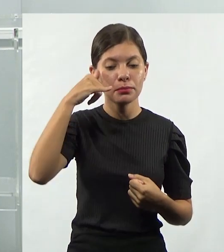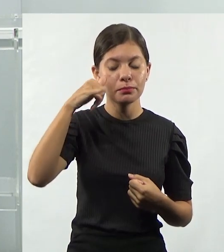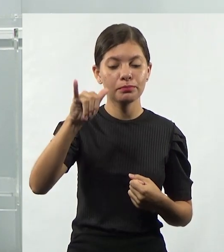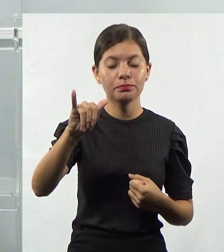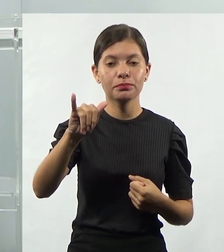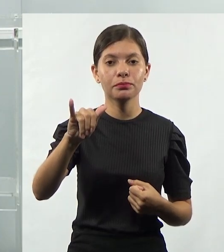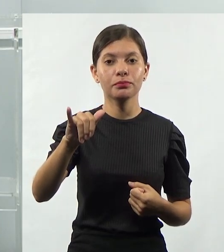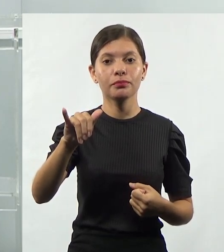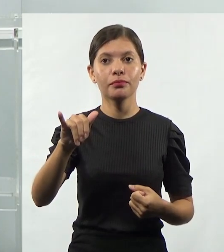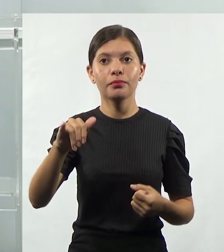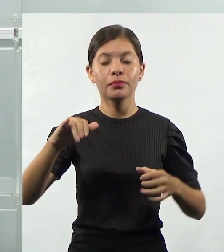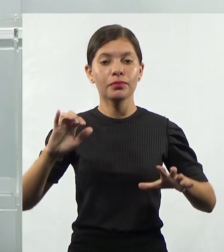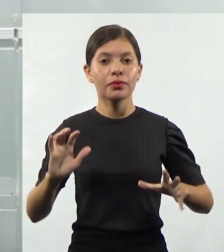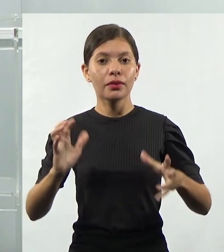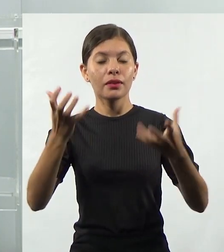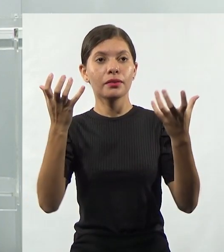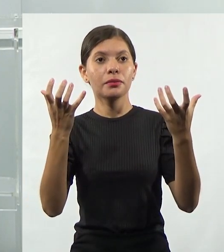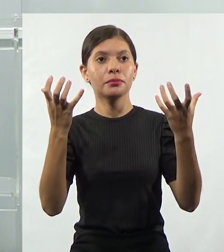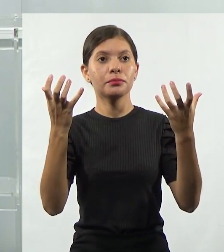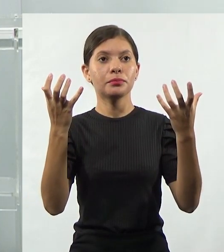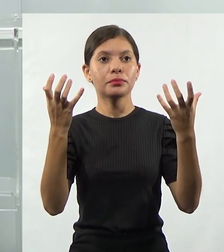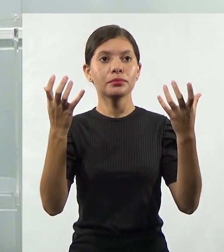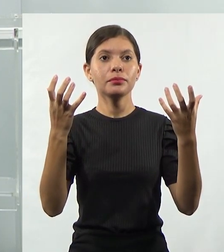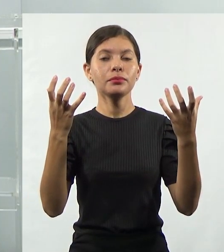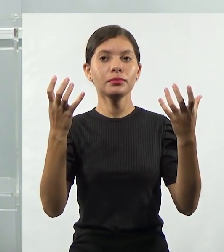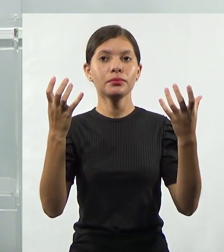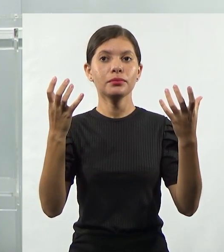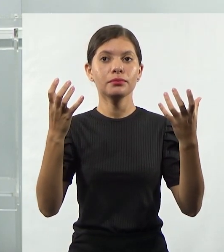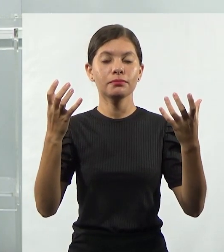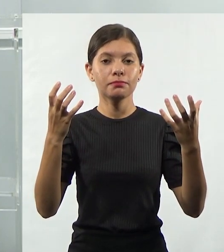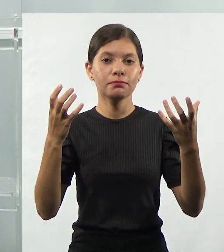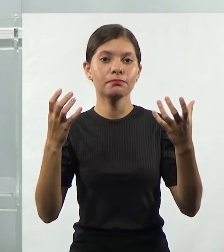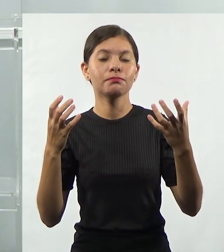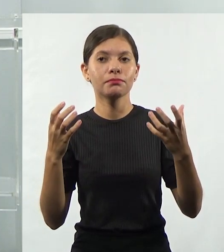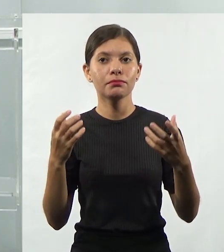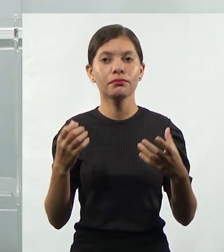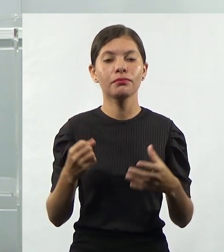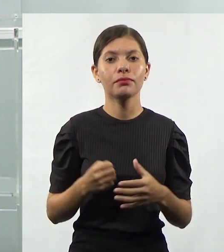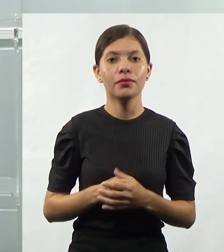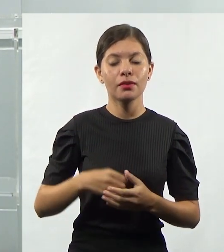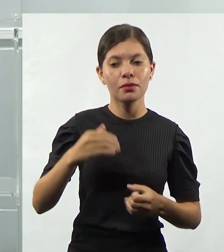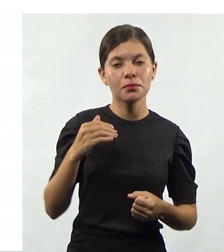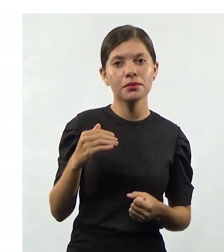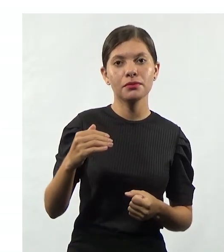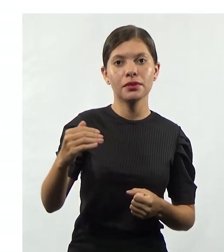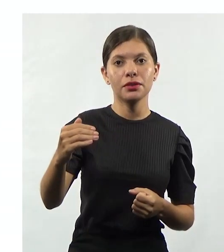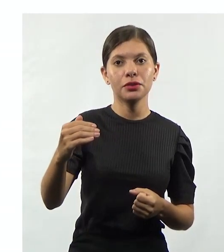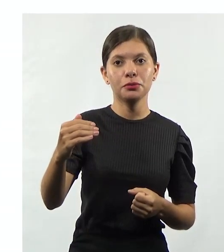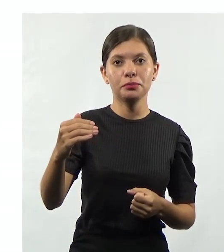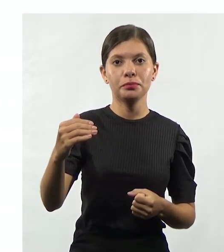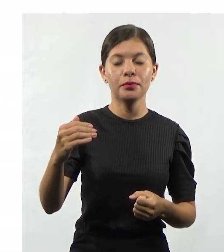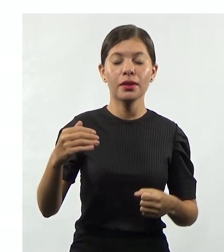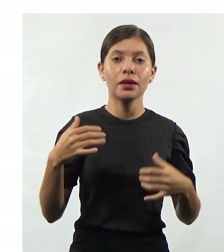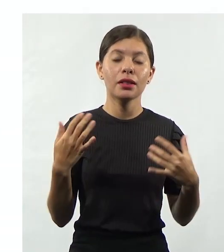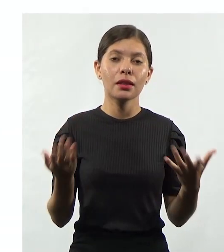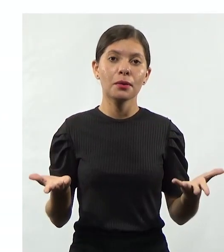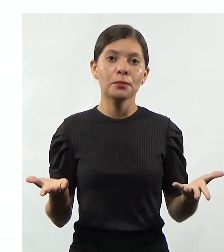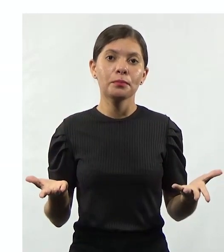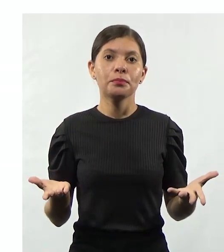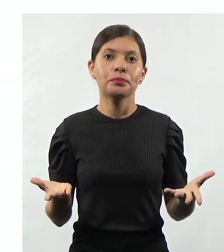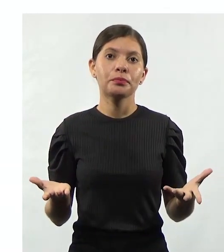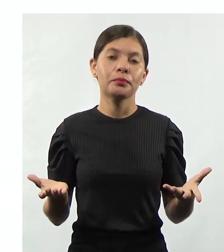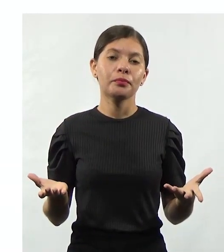né? Para evitar que a situação perca o controle. Vamos em frente. Então,